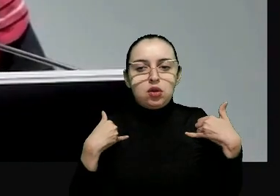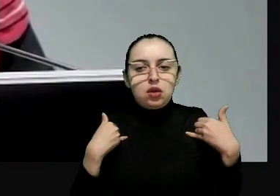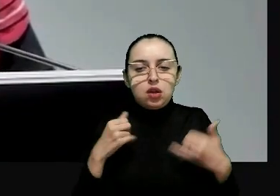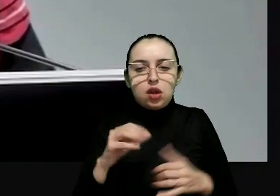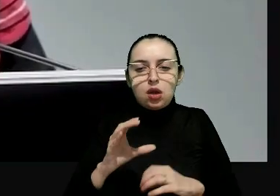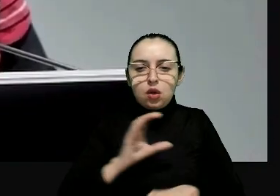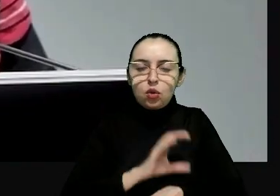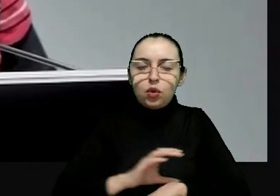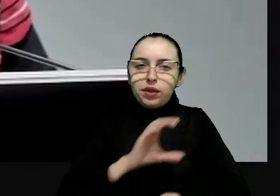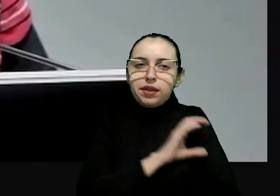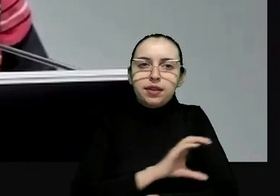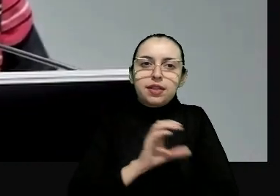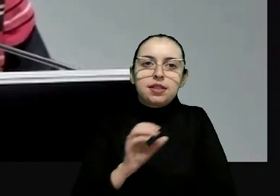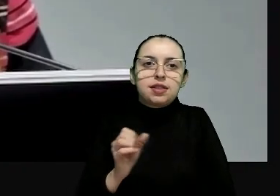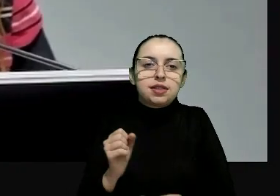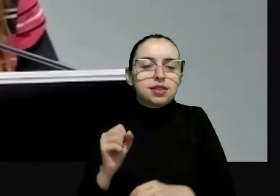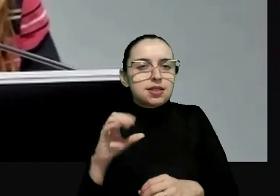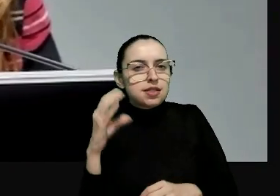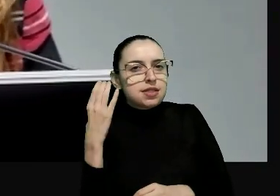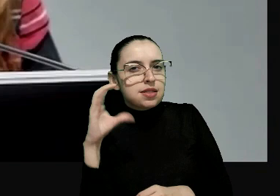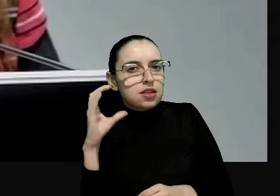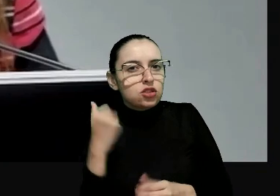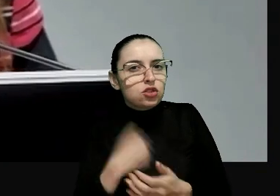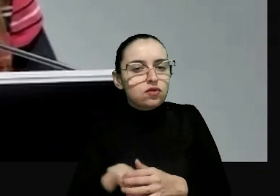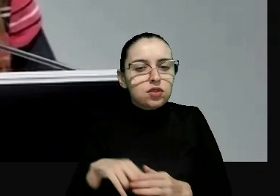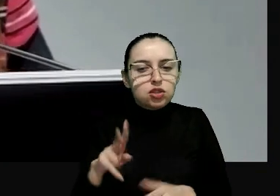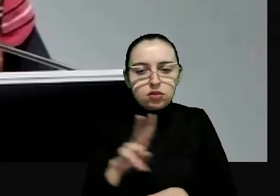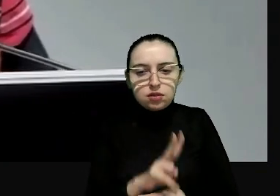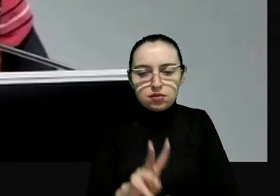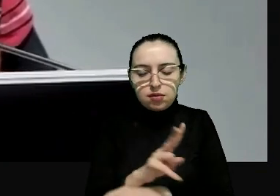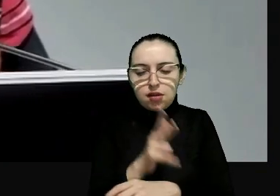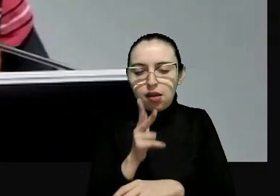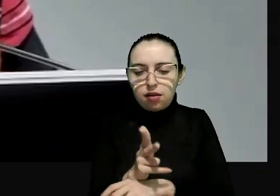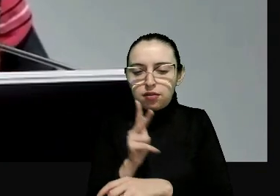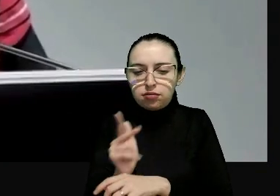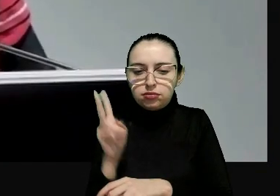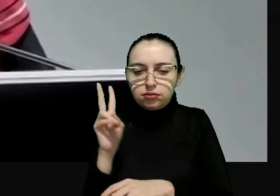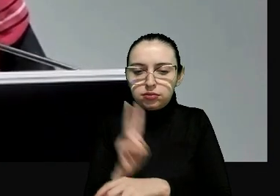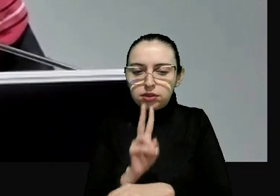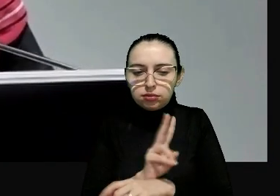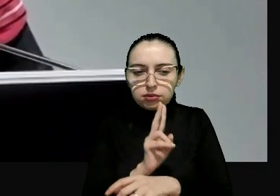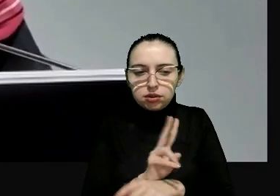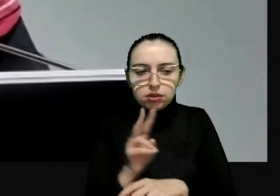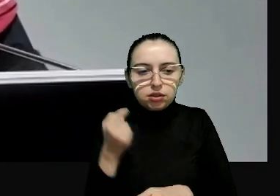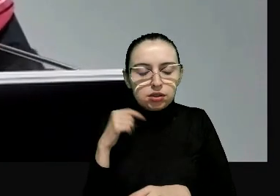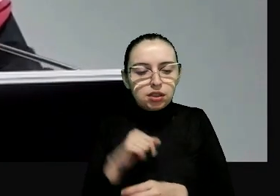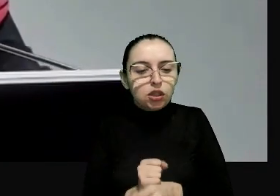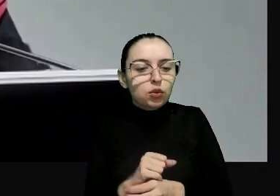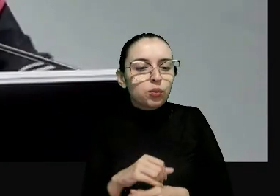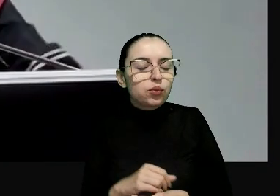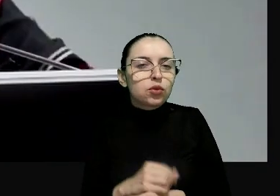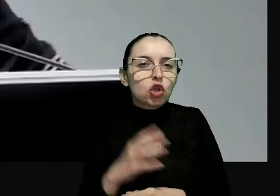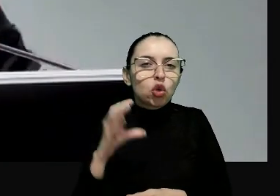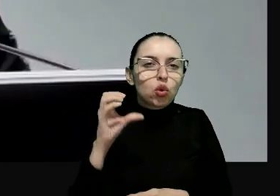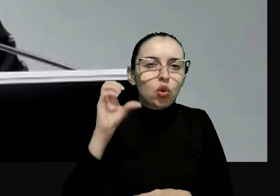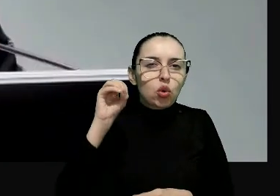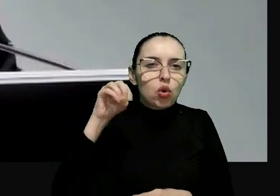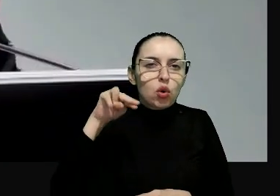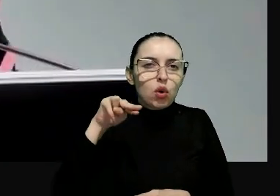científica da Unidade Monitoramento e Fiscalização das Decisões da Corte Interamericana.